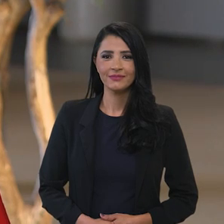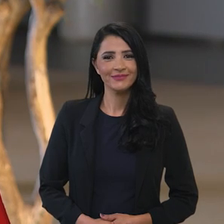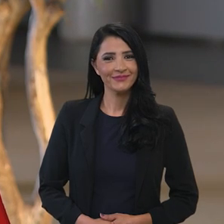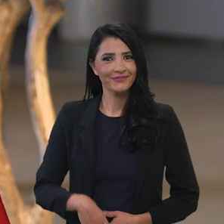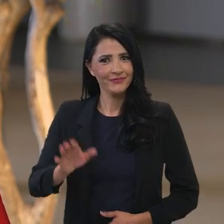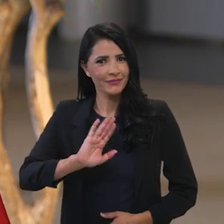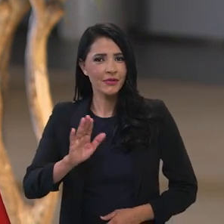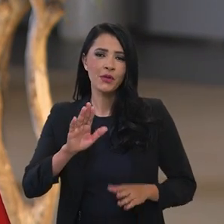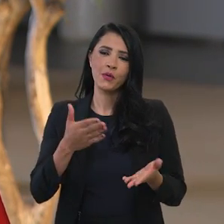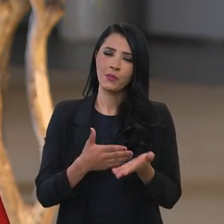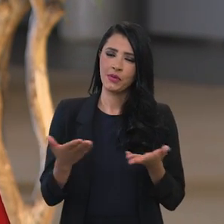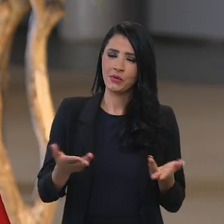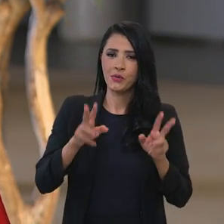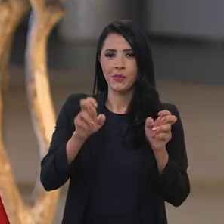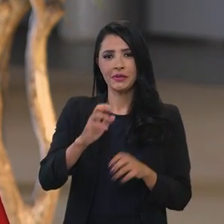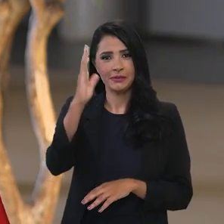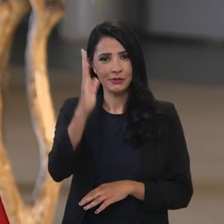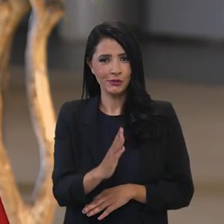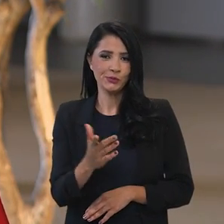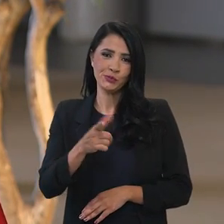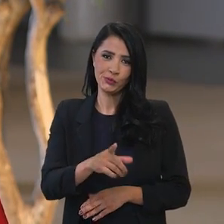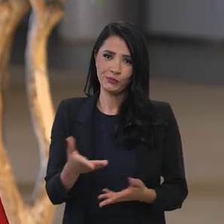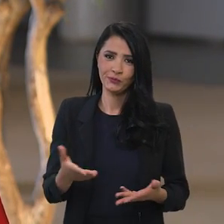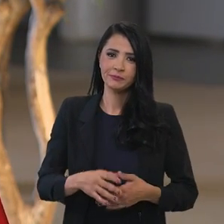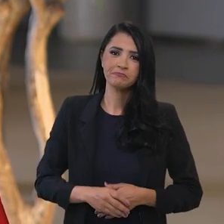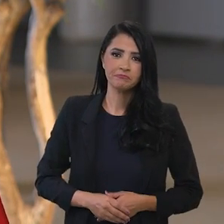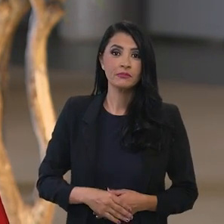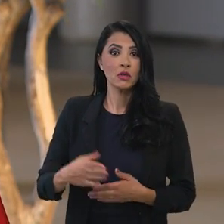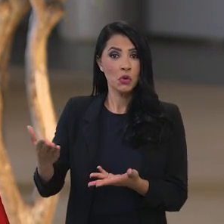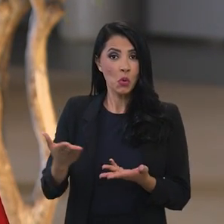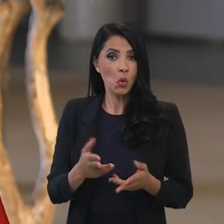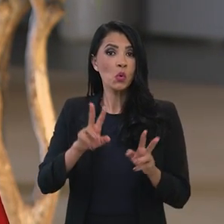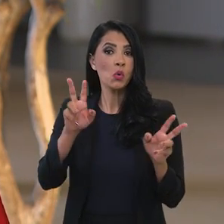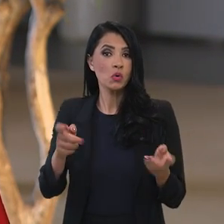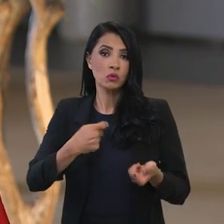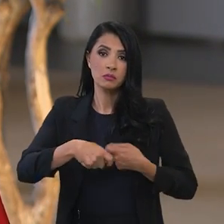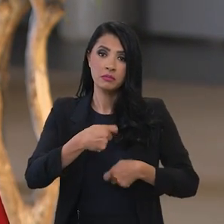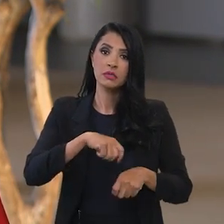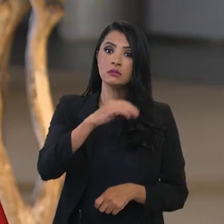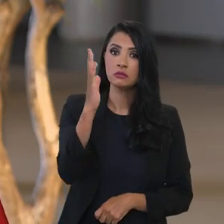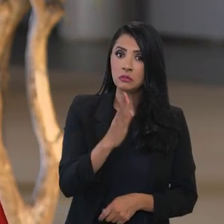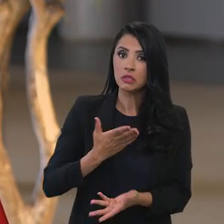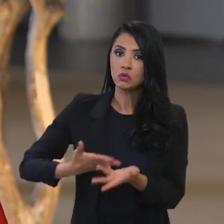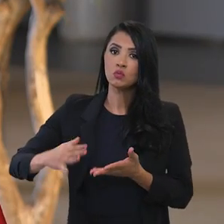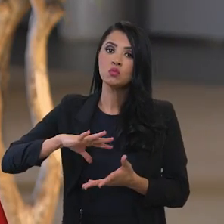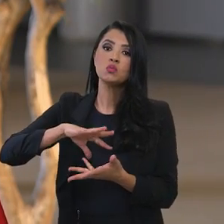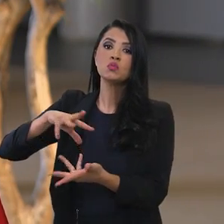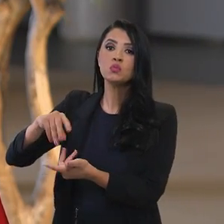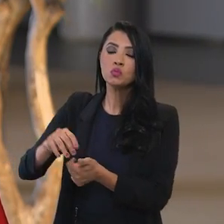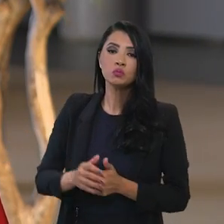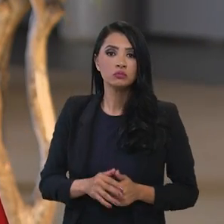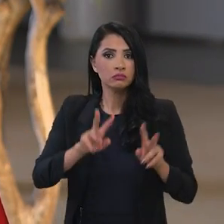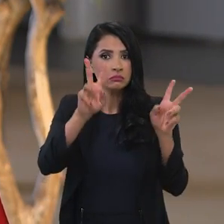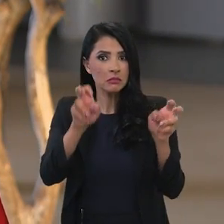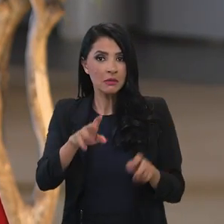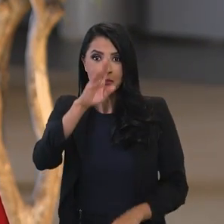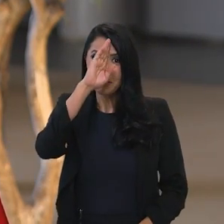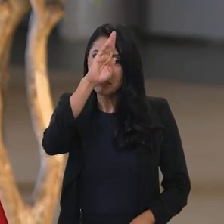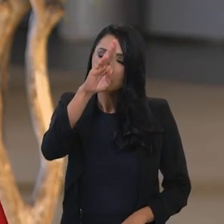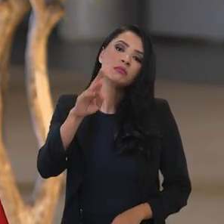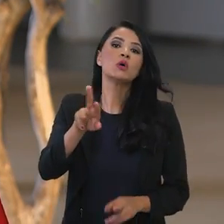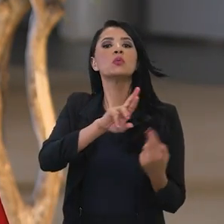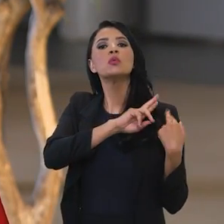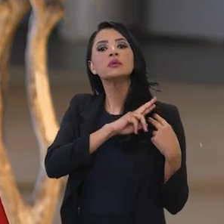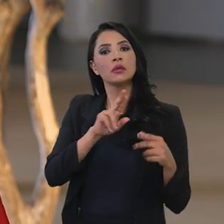Olá, começa agora mais um Brasil em Pauta. Hoje vamos falar sobre o comércio do Brasil com o mundo. O tema é um dos principais